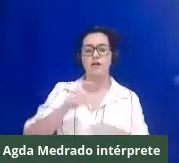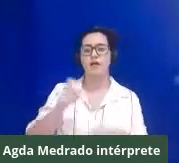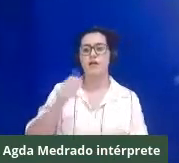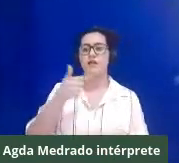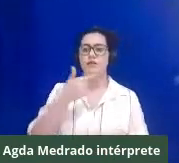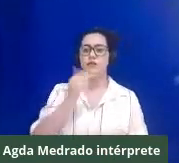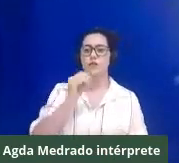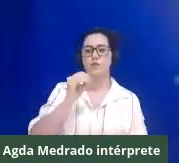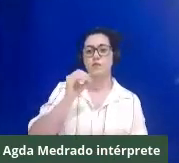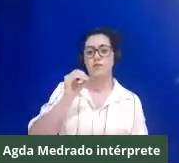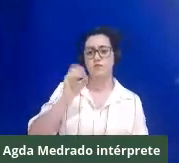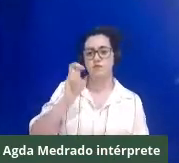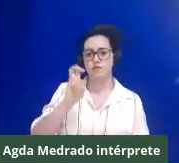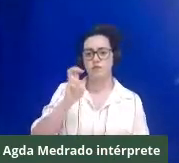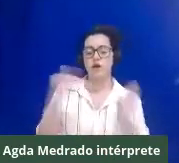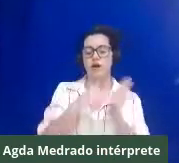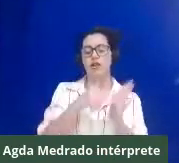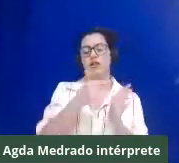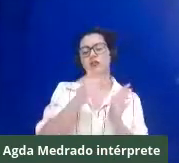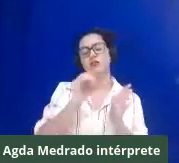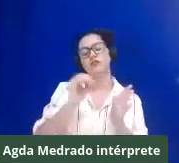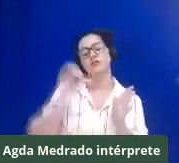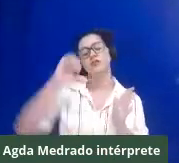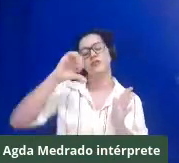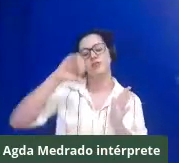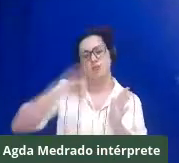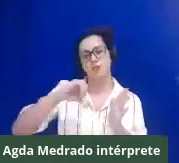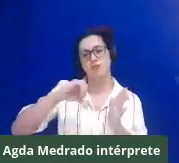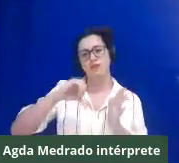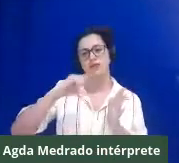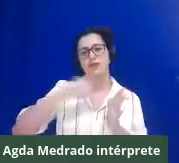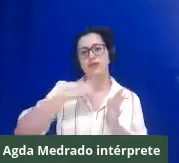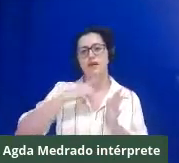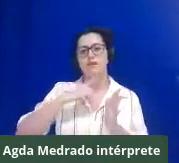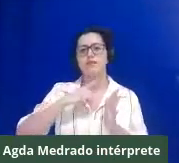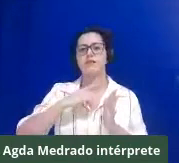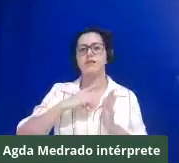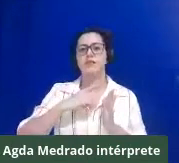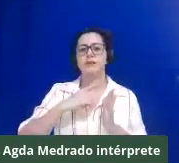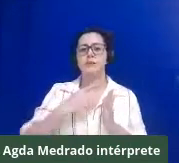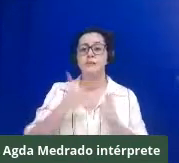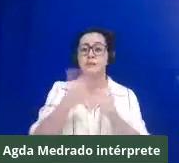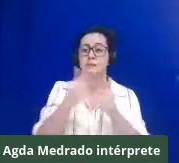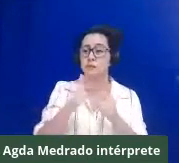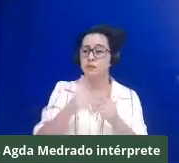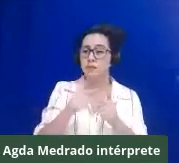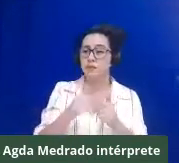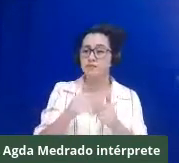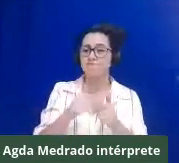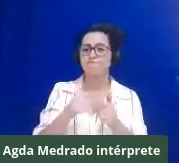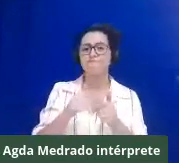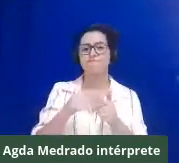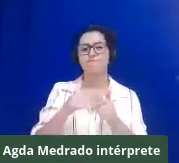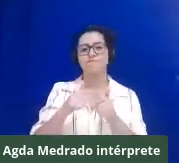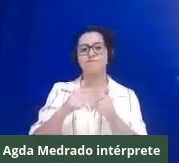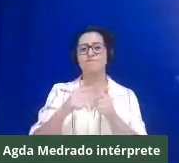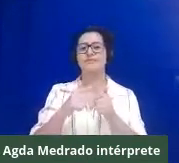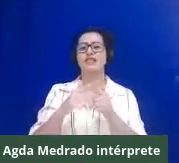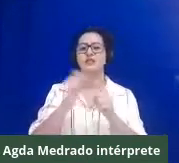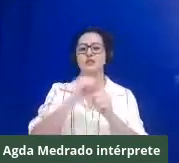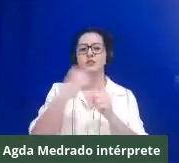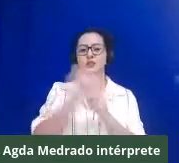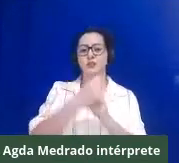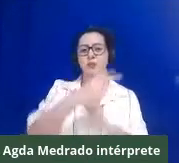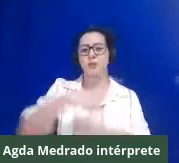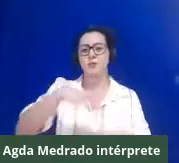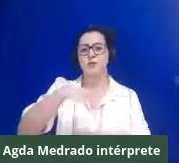você vai ter aí um processo de pulverização desses conflitos socioambientais, e aparece pela primeira vez, através dos cadernos de conflitos